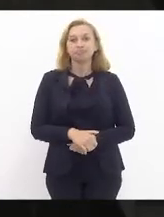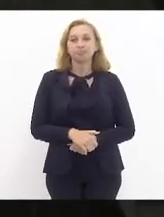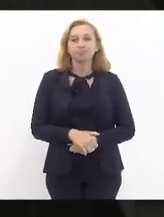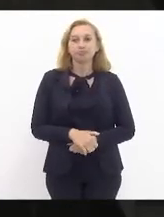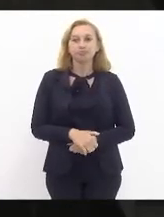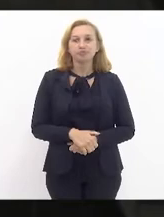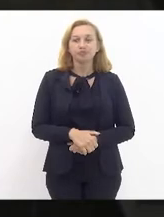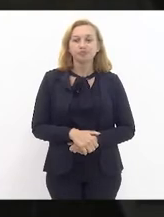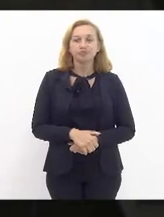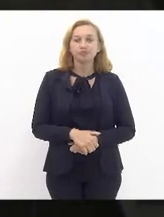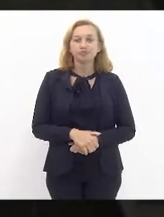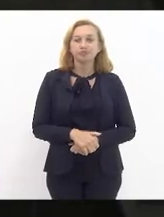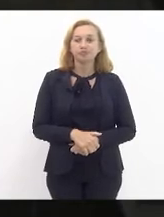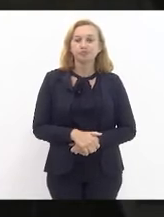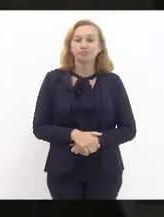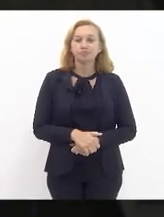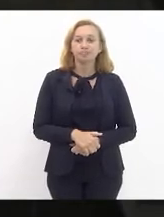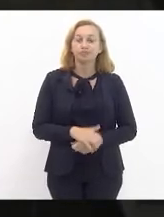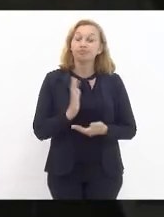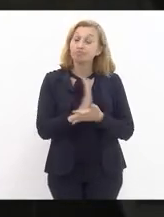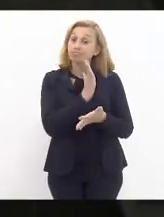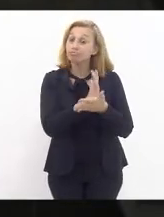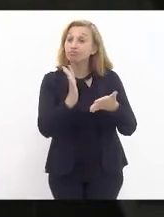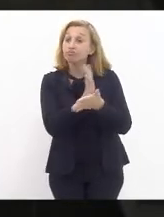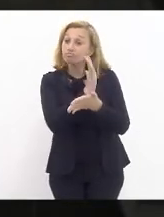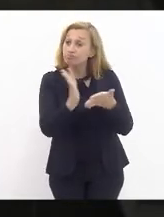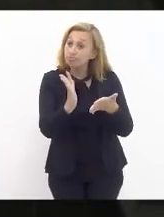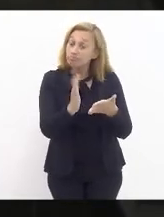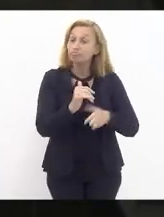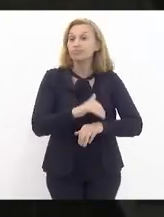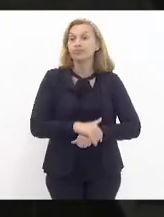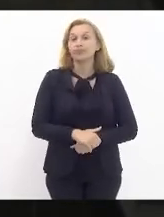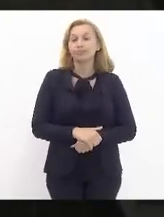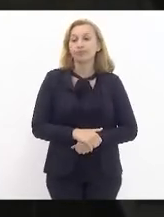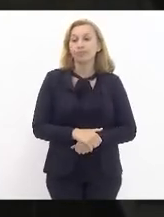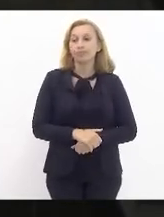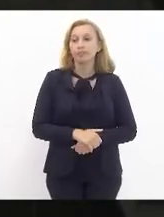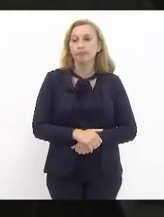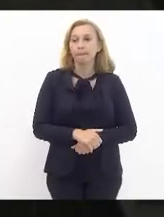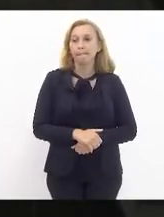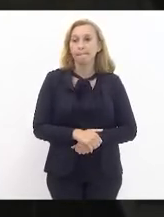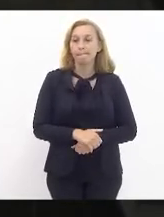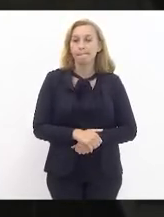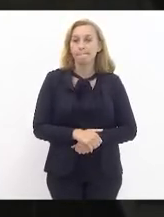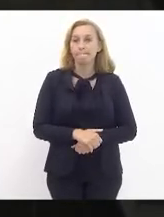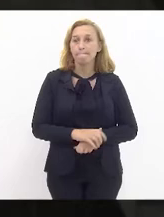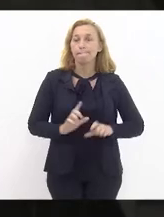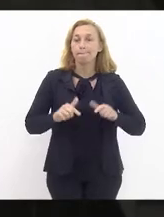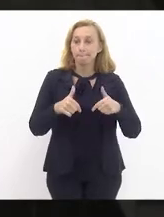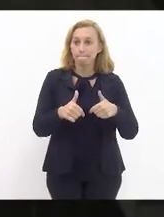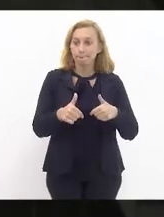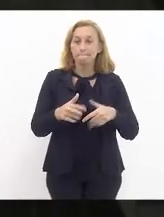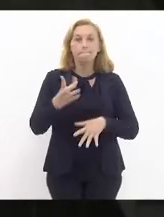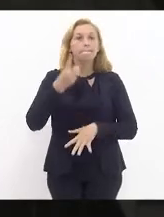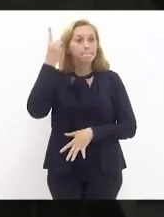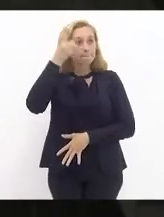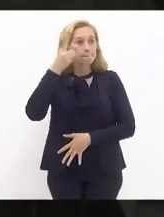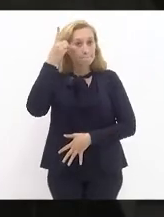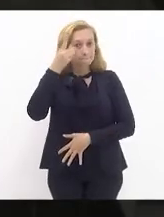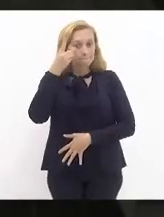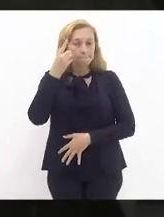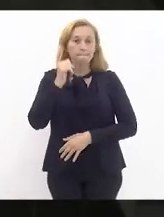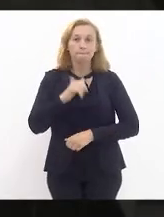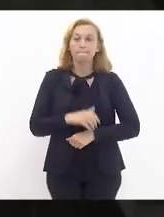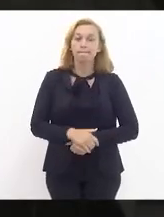E, entre eles, alguns que derivam da atuação do Parlamento Fluminense.